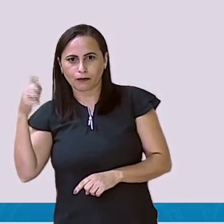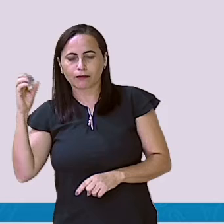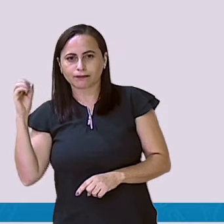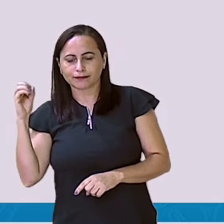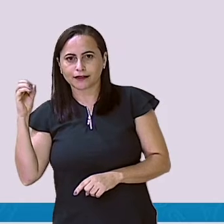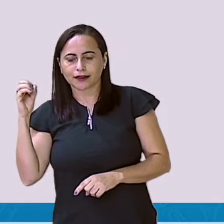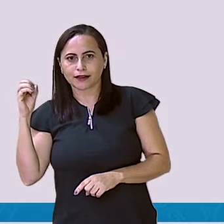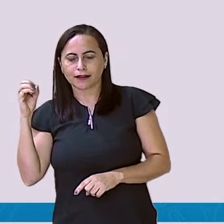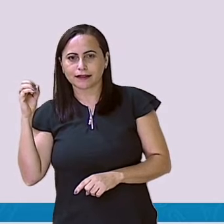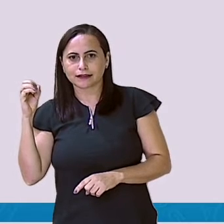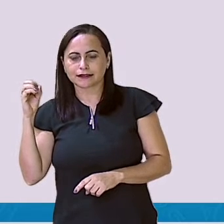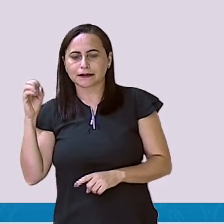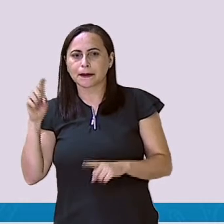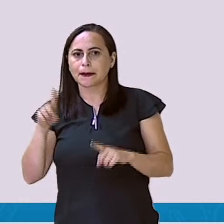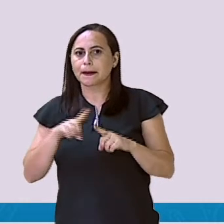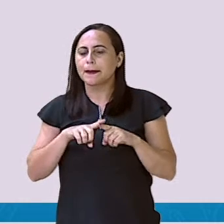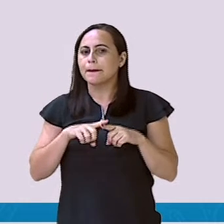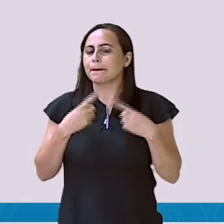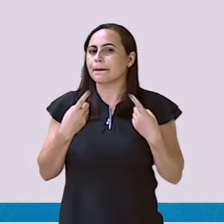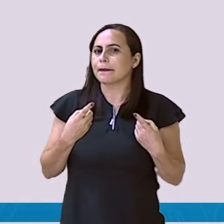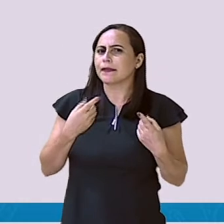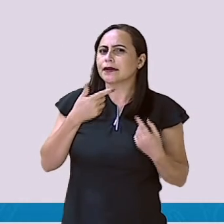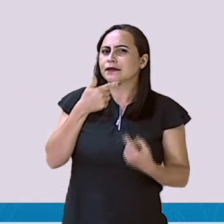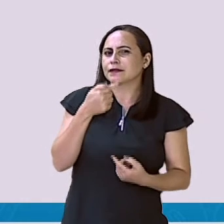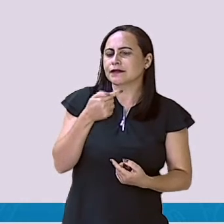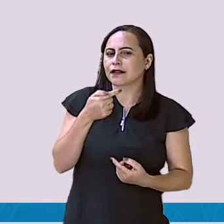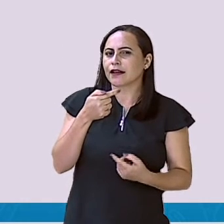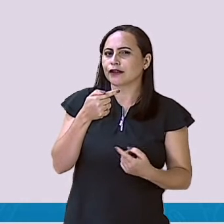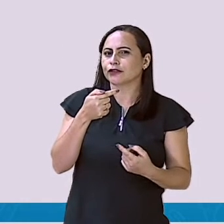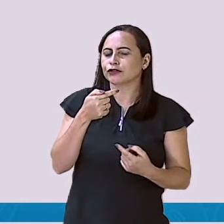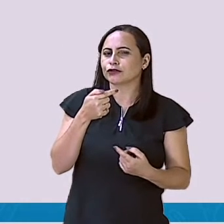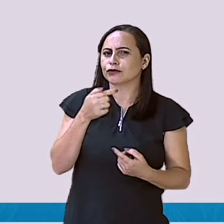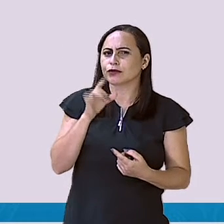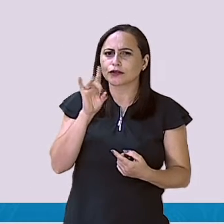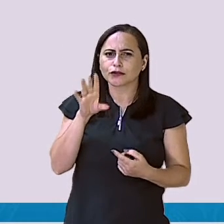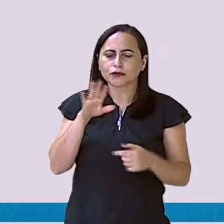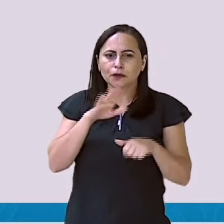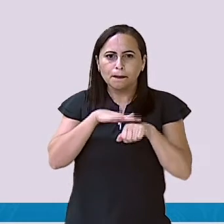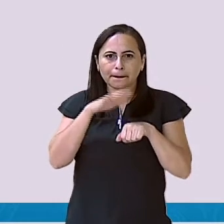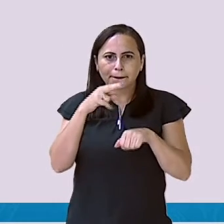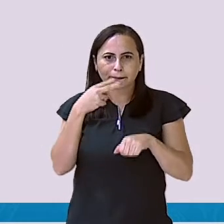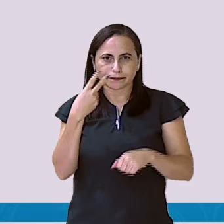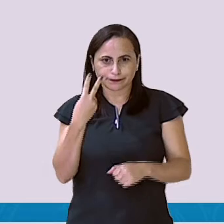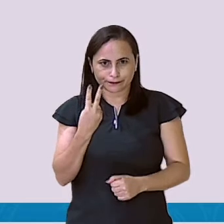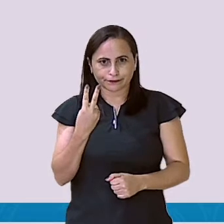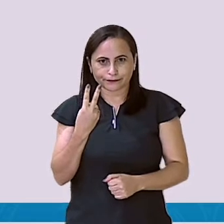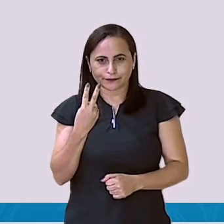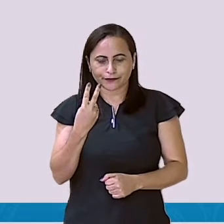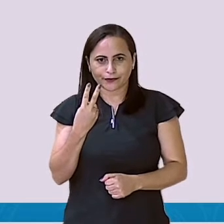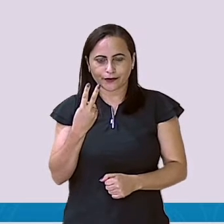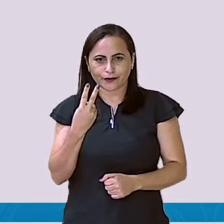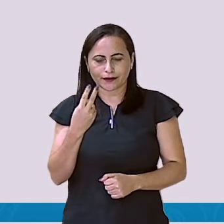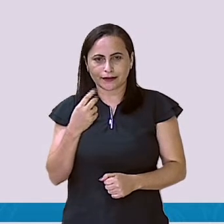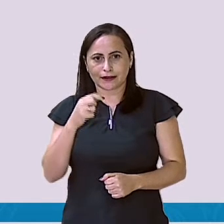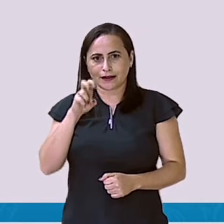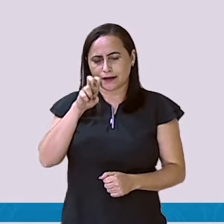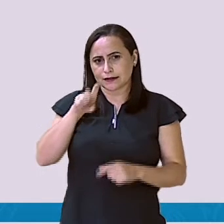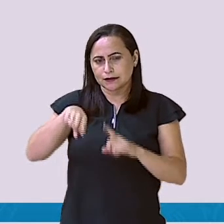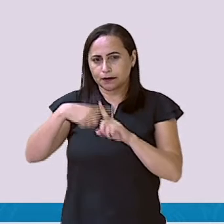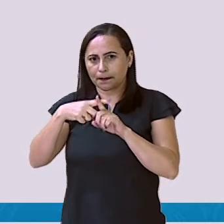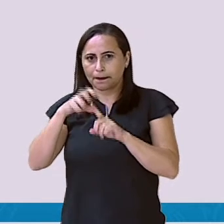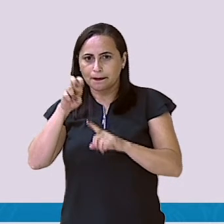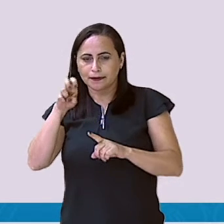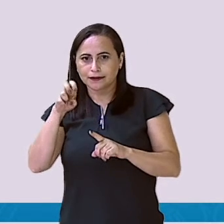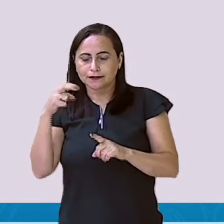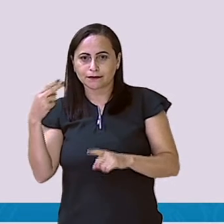Mas quando eu tô falando aí do 7, não são só dois números a mais do que o 5? Então, se 5 mais 5